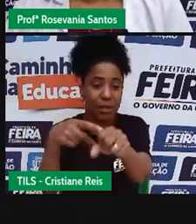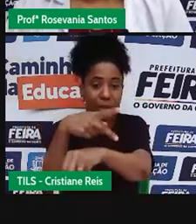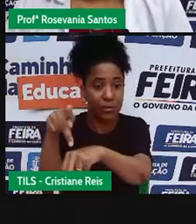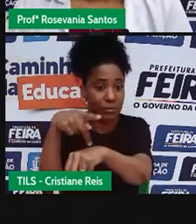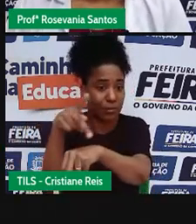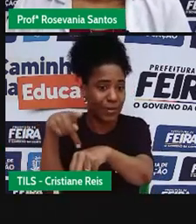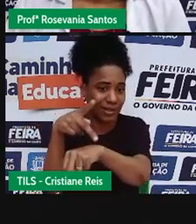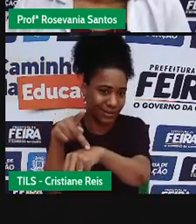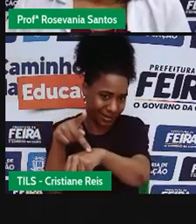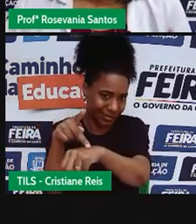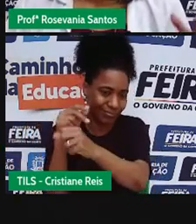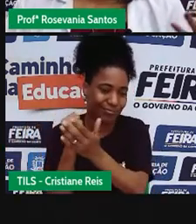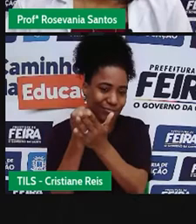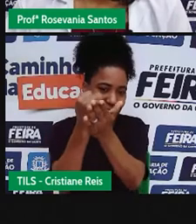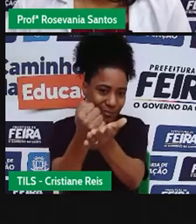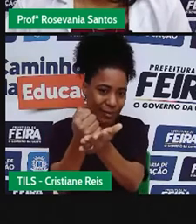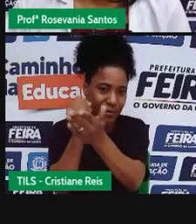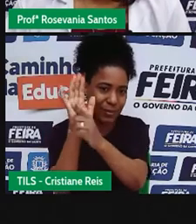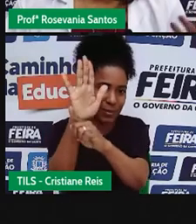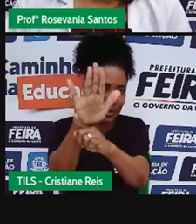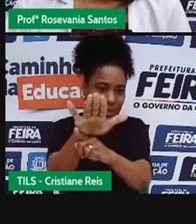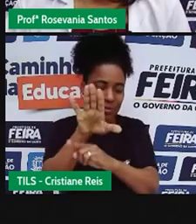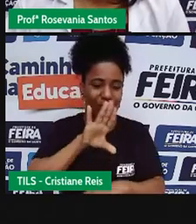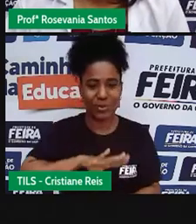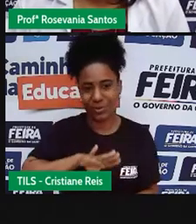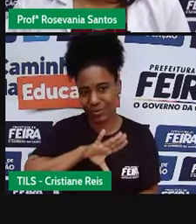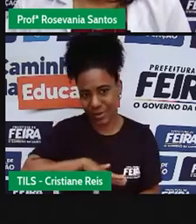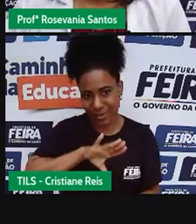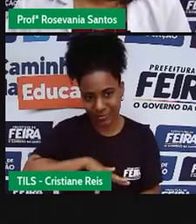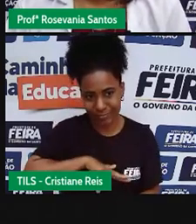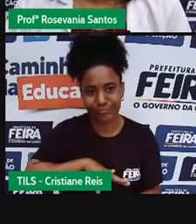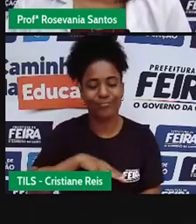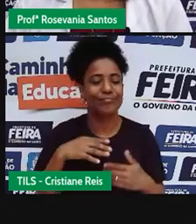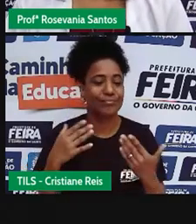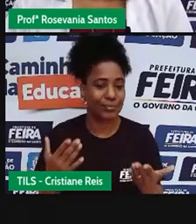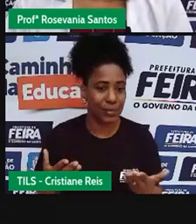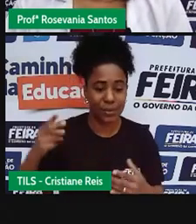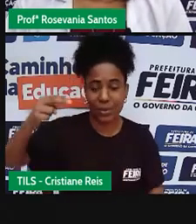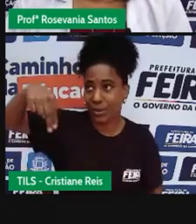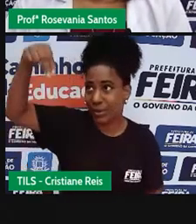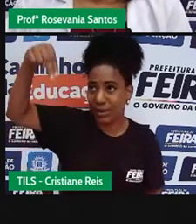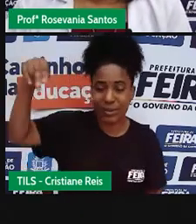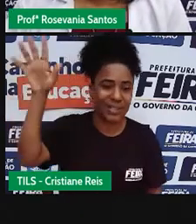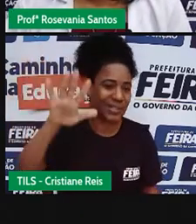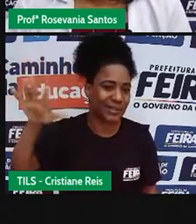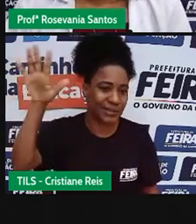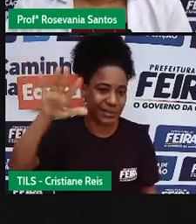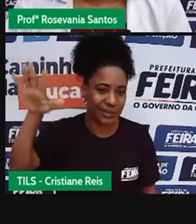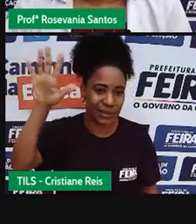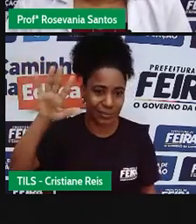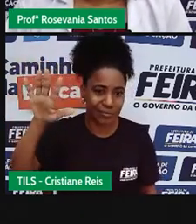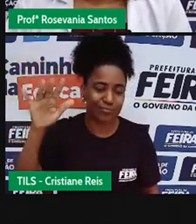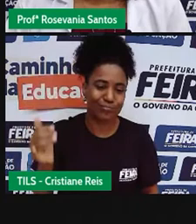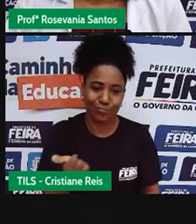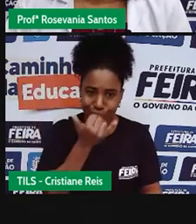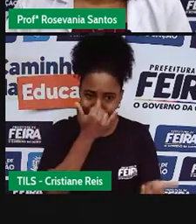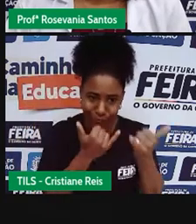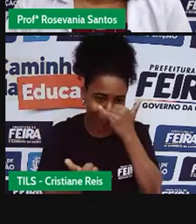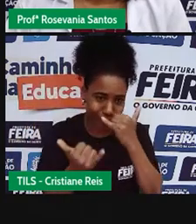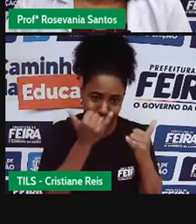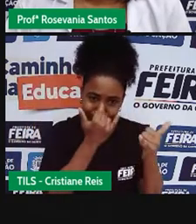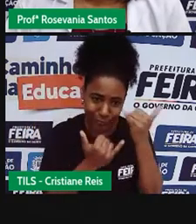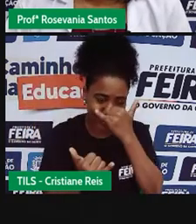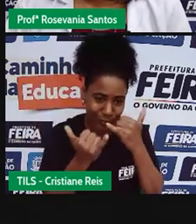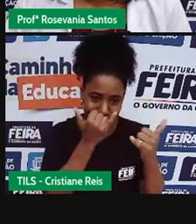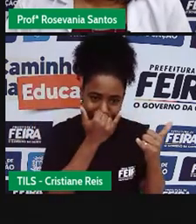abastecer a metrópole e isso aí foi empalhado, ficou cristalizado na região e a gente percebeu e percebe que até hoje